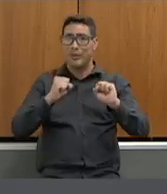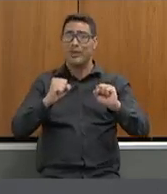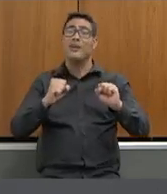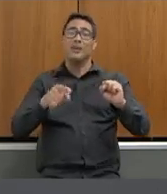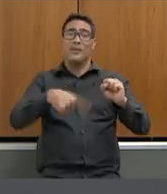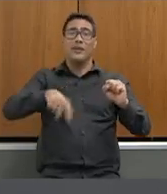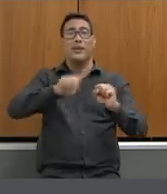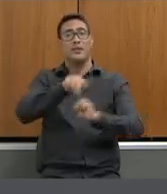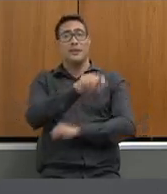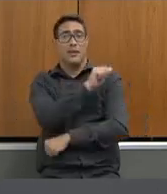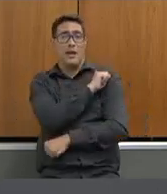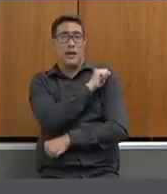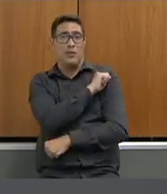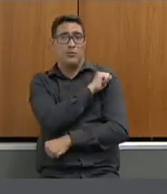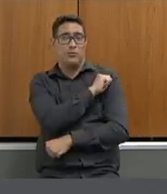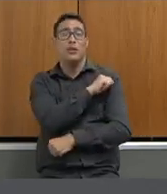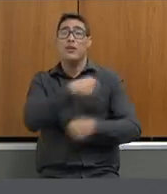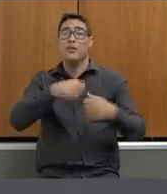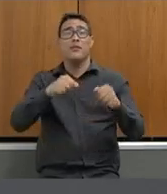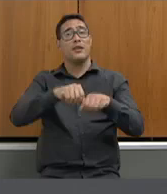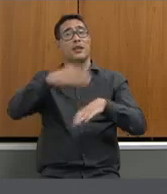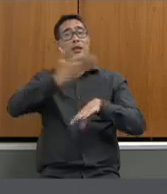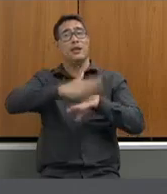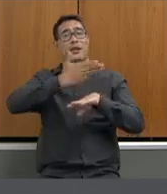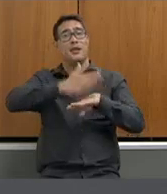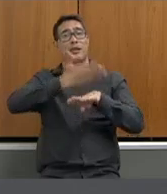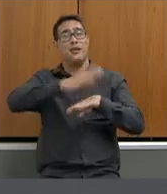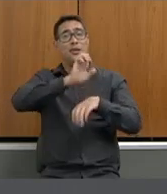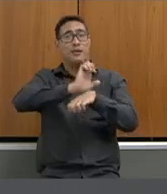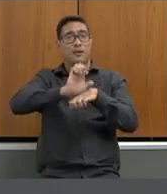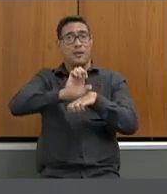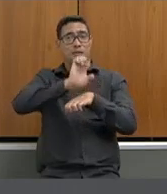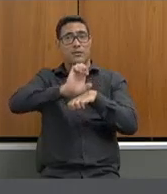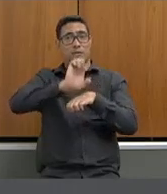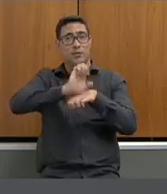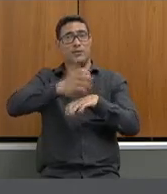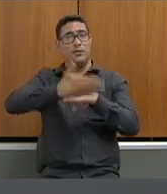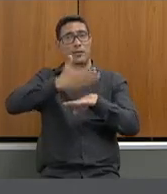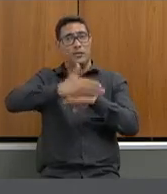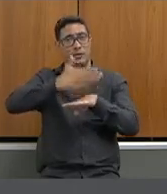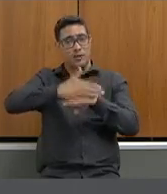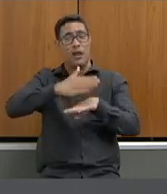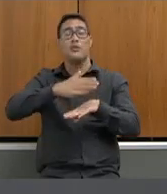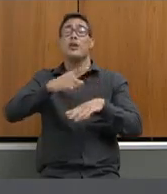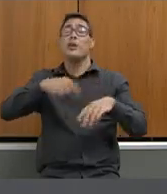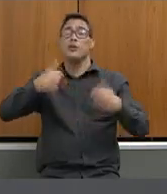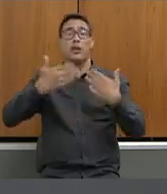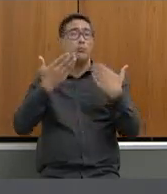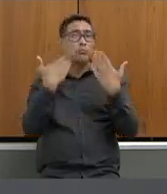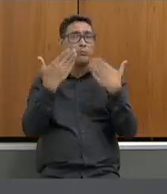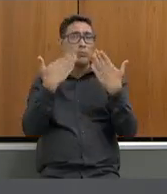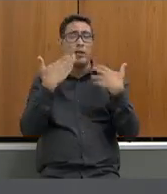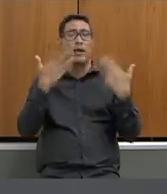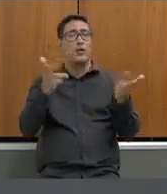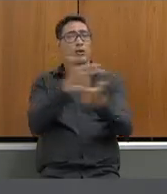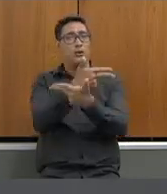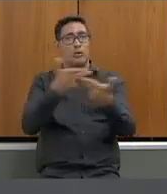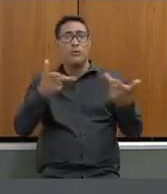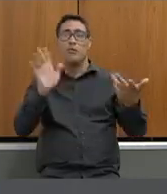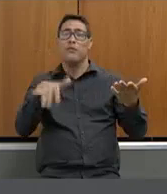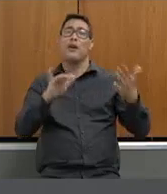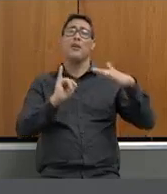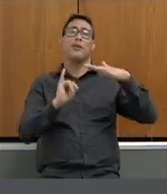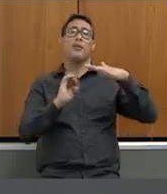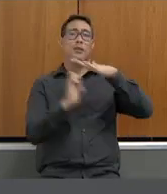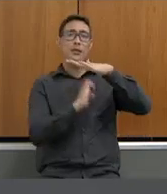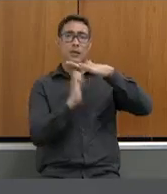estudantes estágios que é o ponto que para mim é de grande valia tenho conversado muito com várias instituições